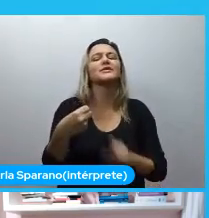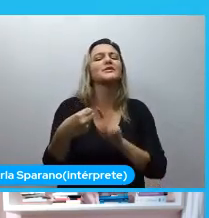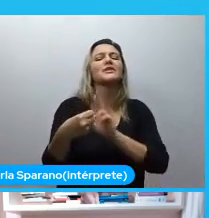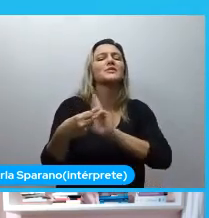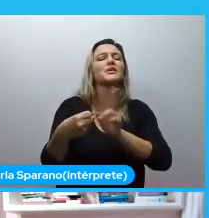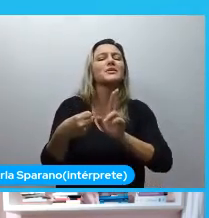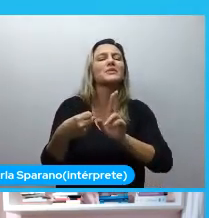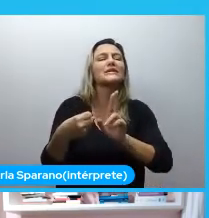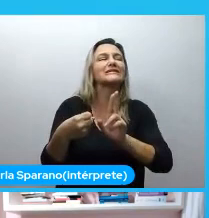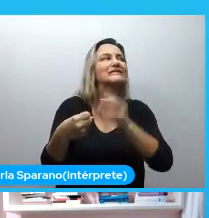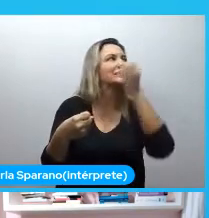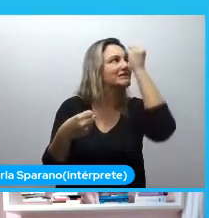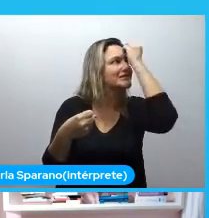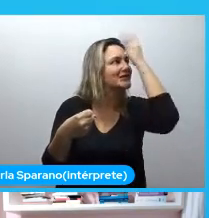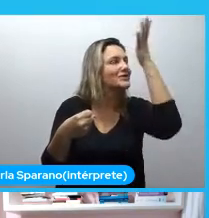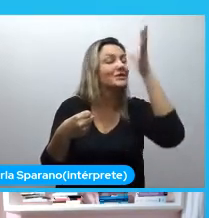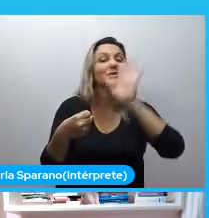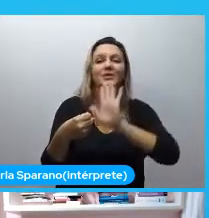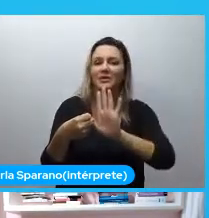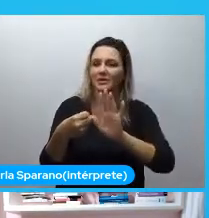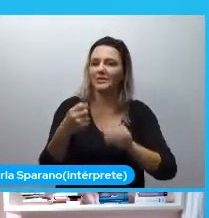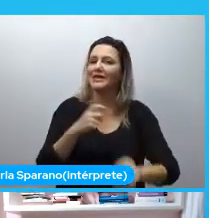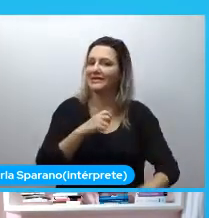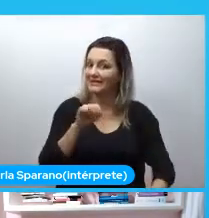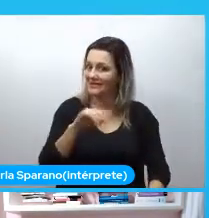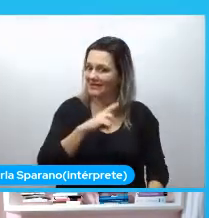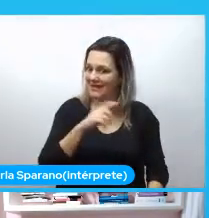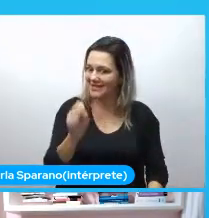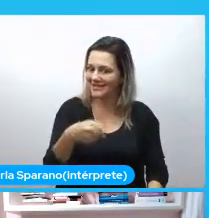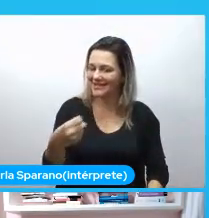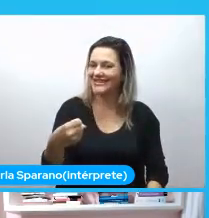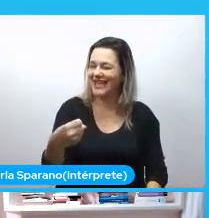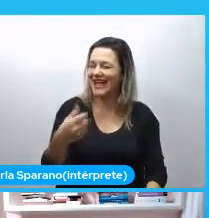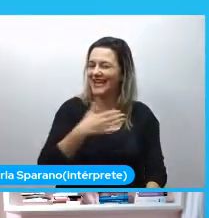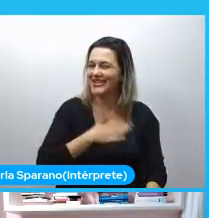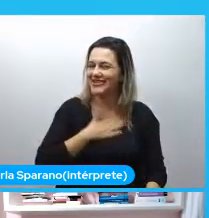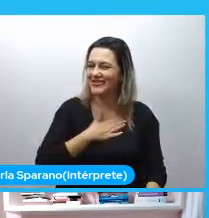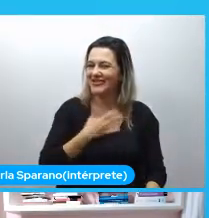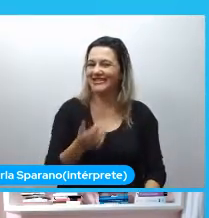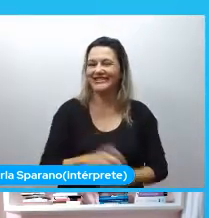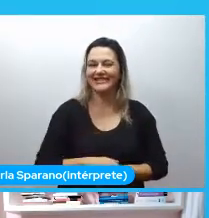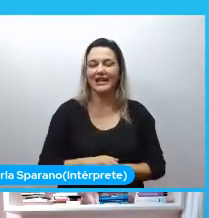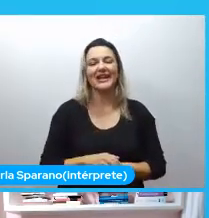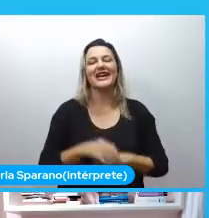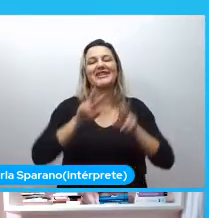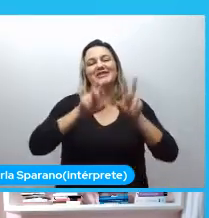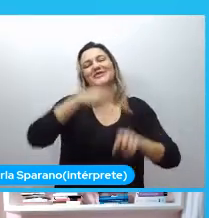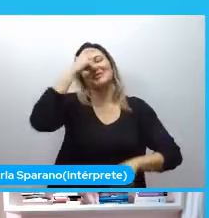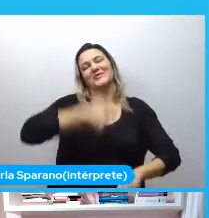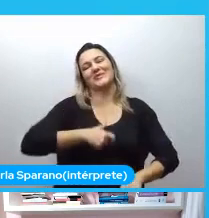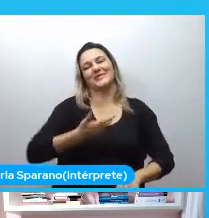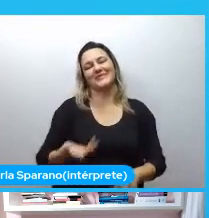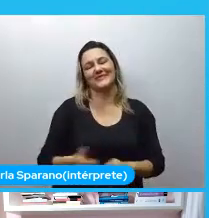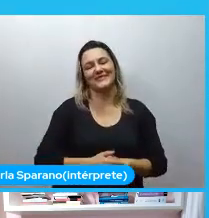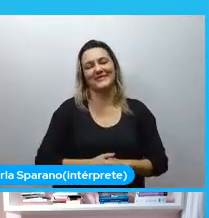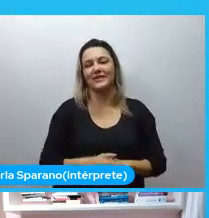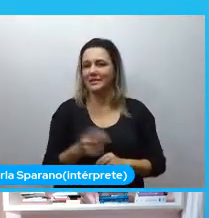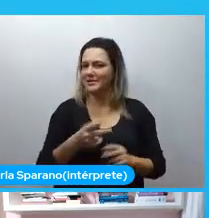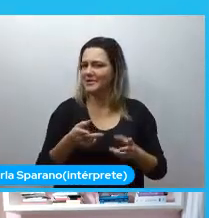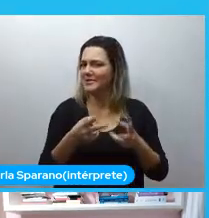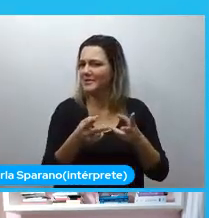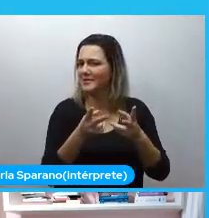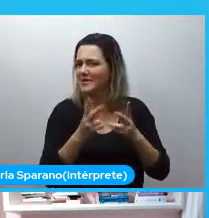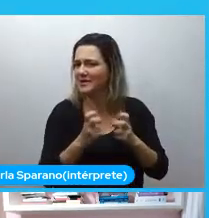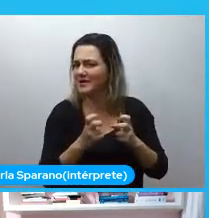mas se tiver um, eu gosto de tomar. Eu acho que essa é a revisão geral, né? Sobre mim. E aí, vocês já viram ter percebido um dos